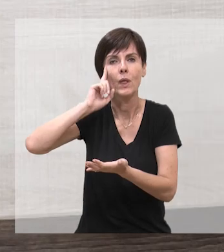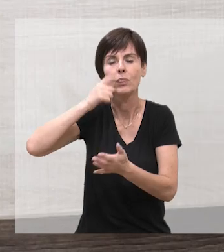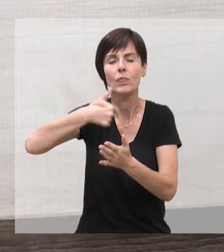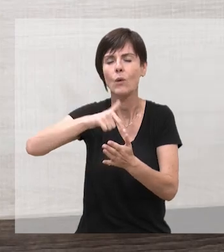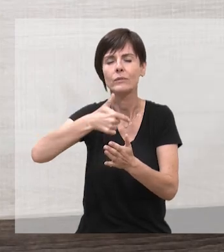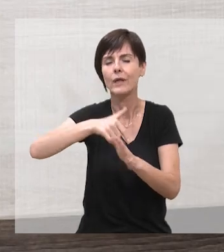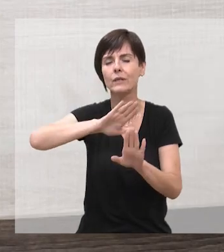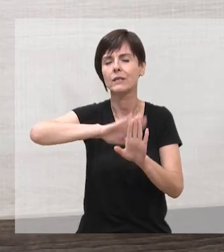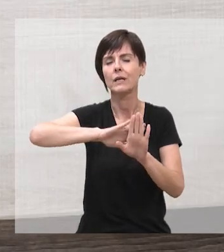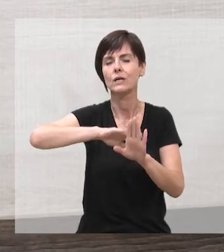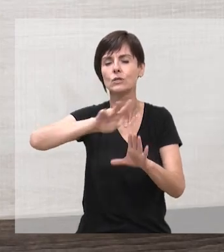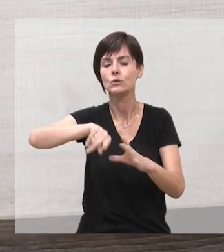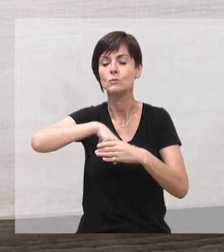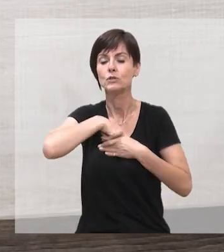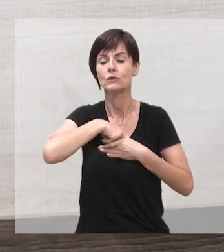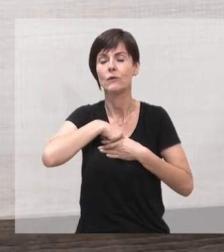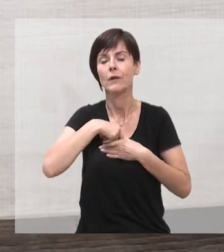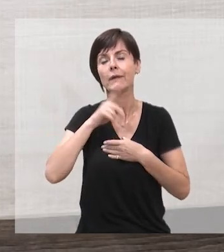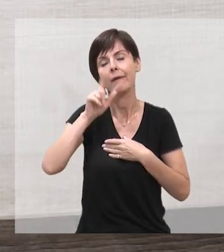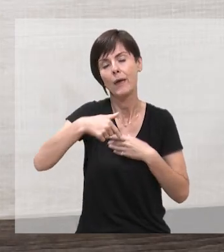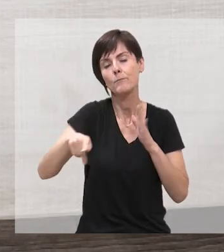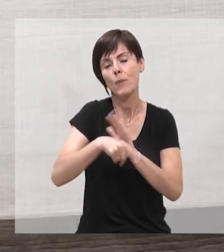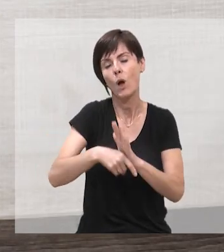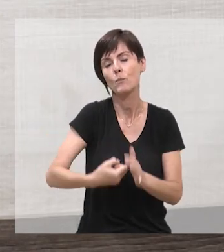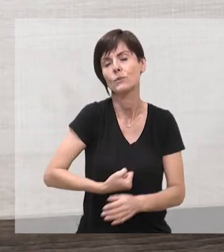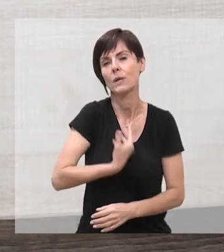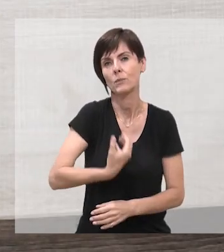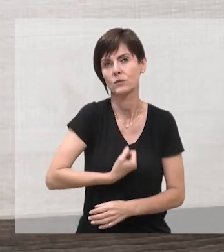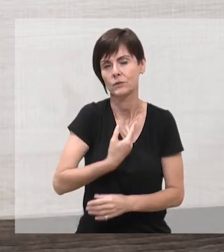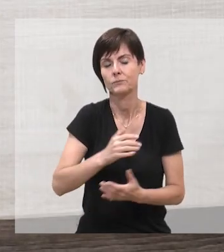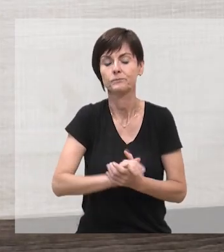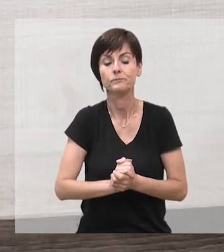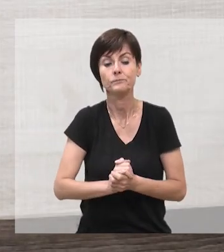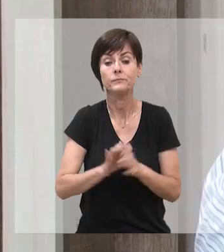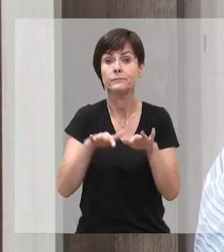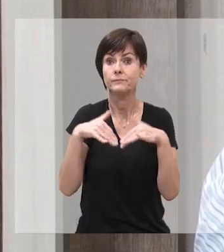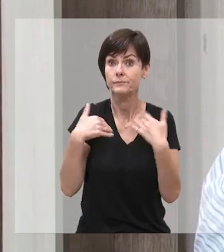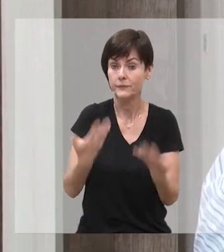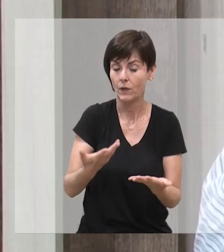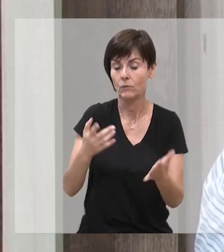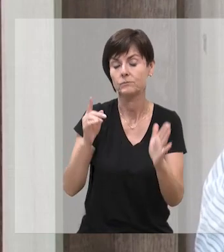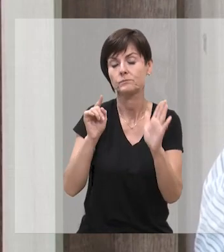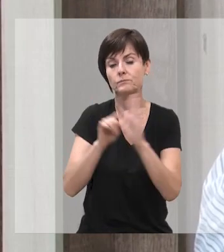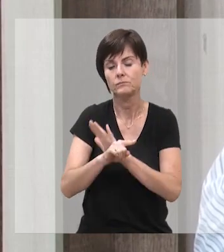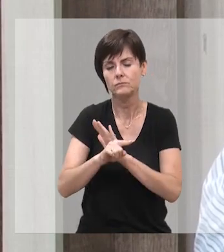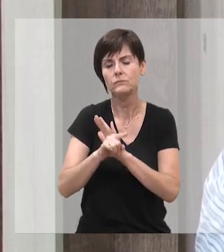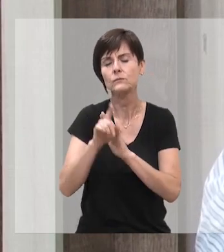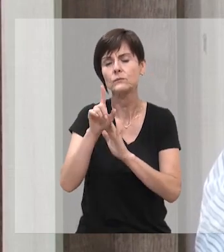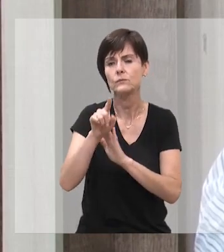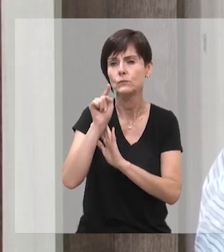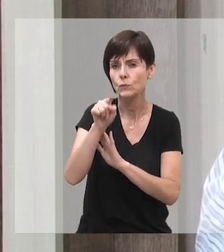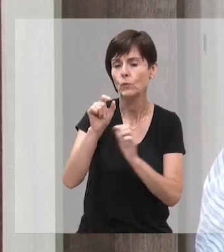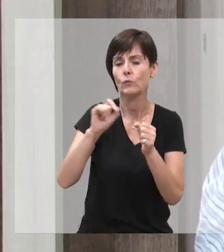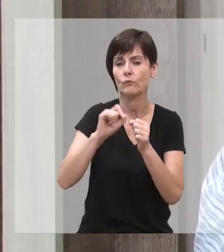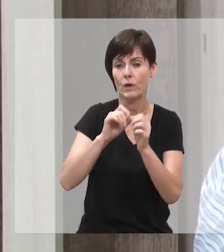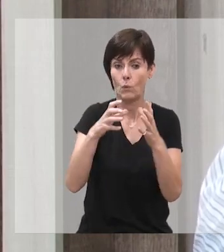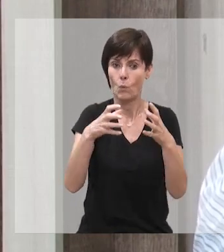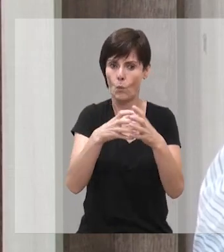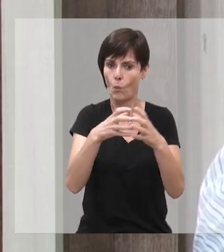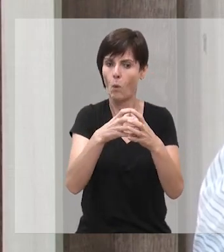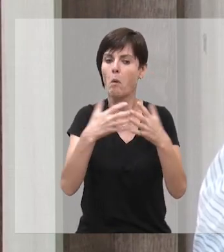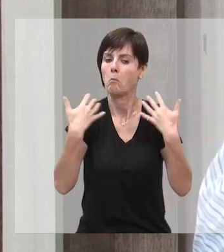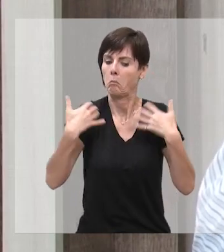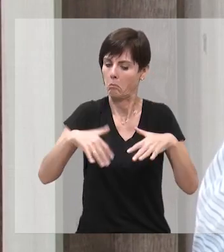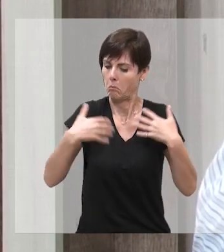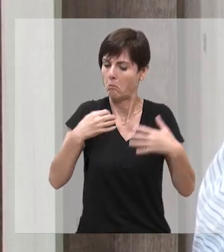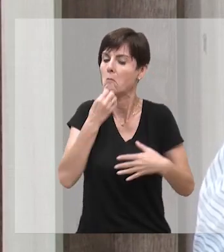tanta subjetividade como tem na poesia. Na medida em que tu praticamente aqui escalas um